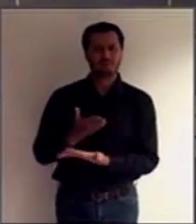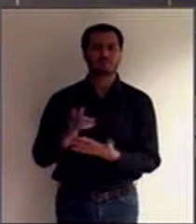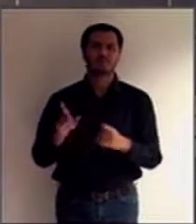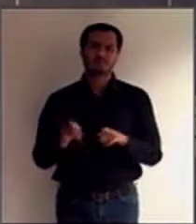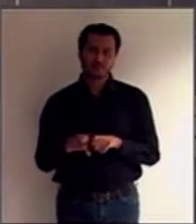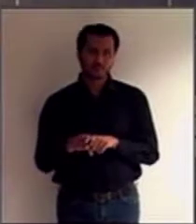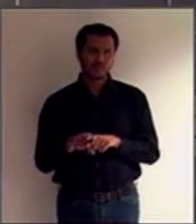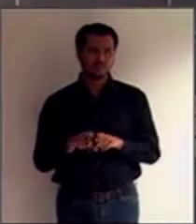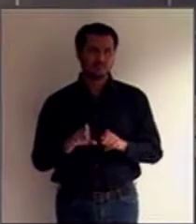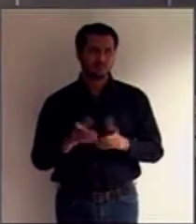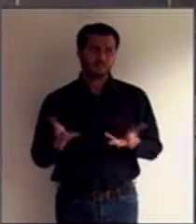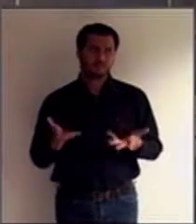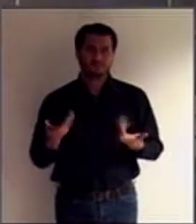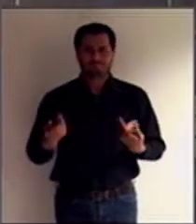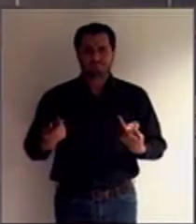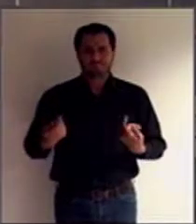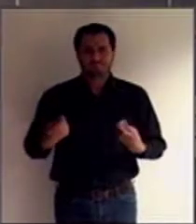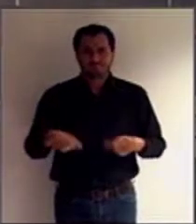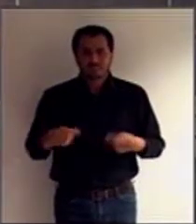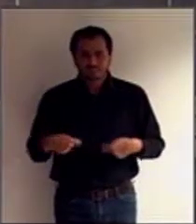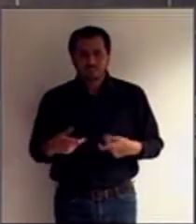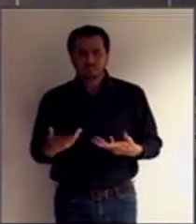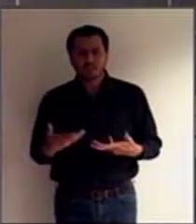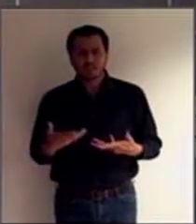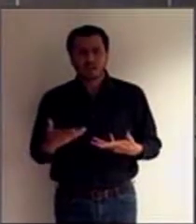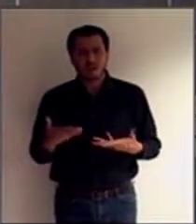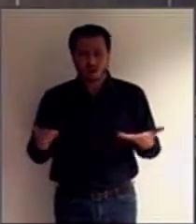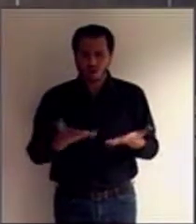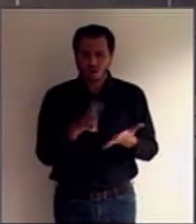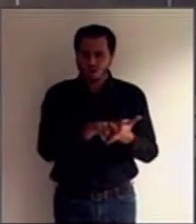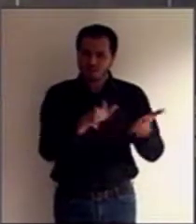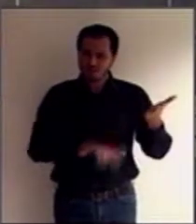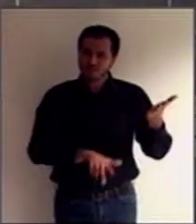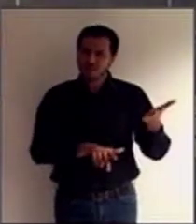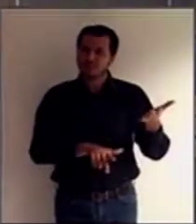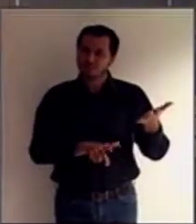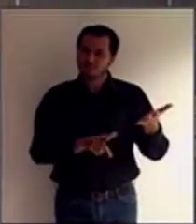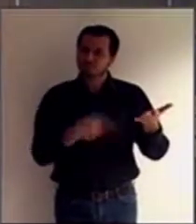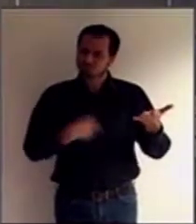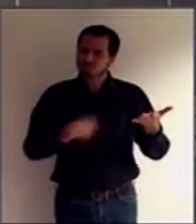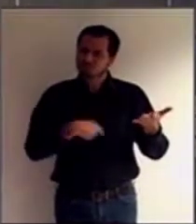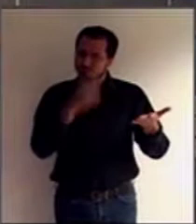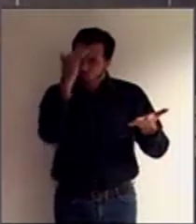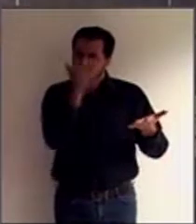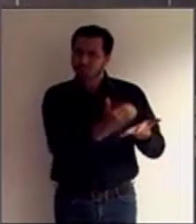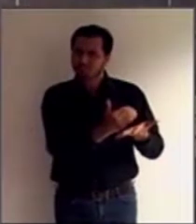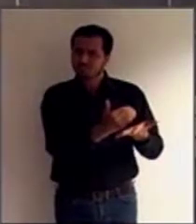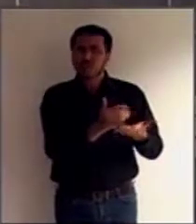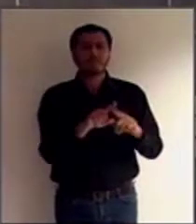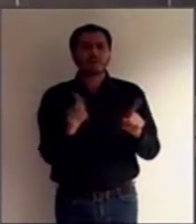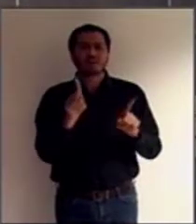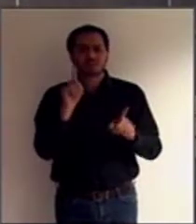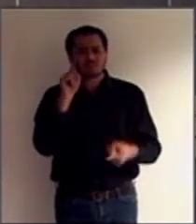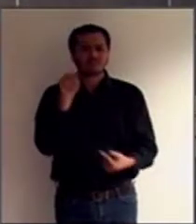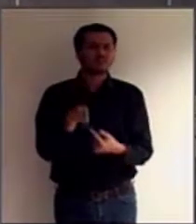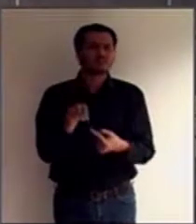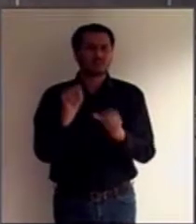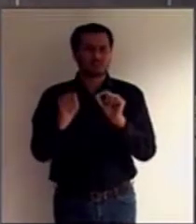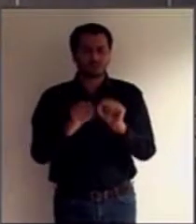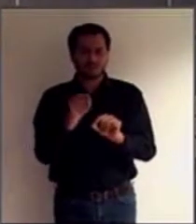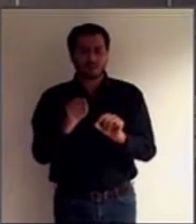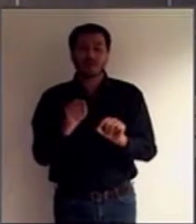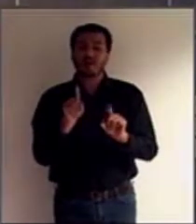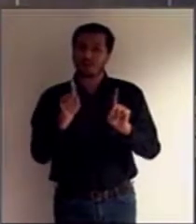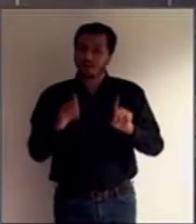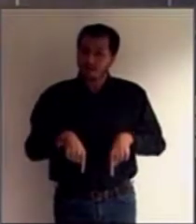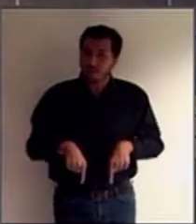deve ser desde logo implementado, ele trata, ele diz respeito à garantia